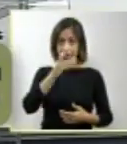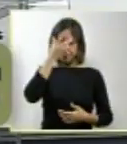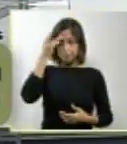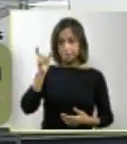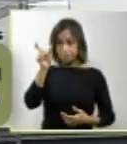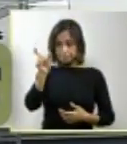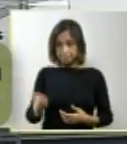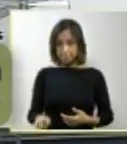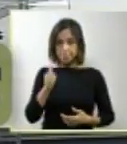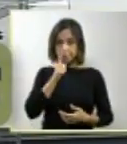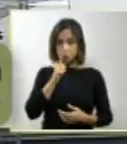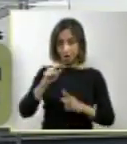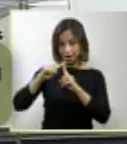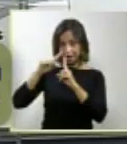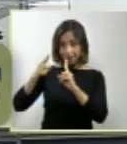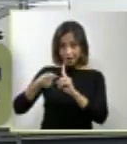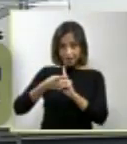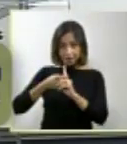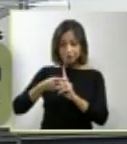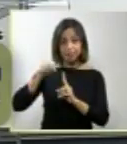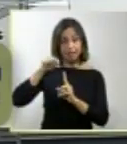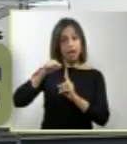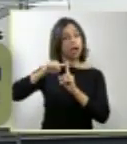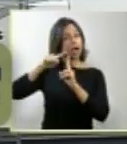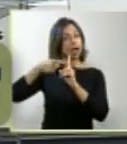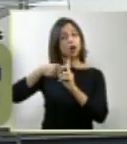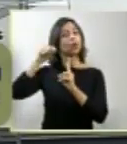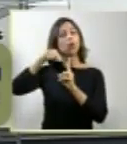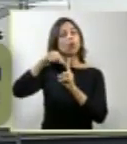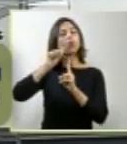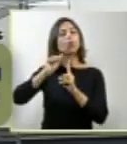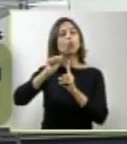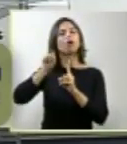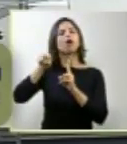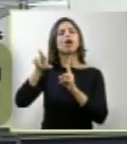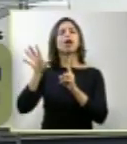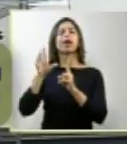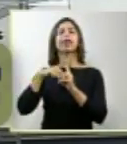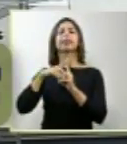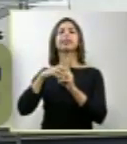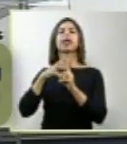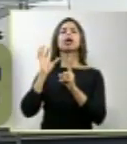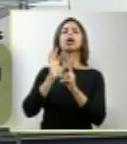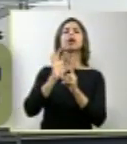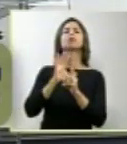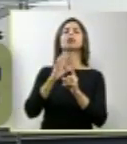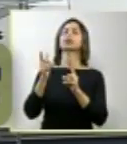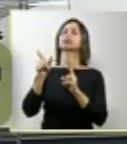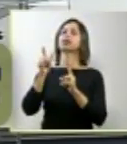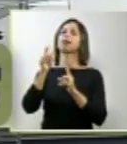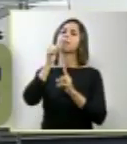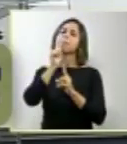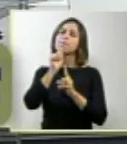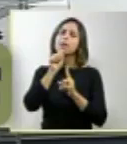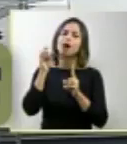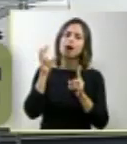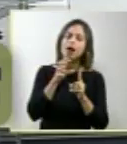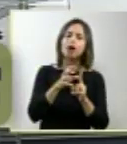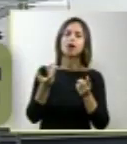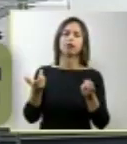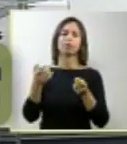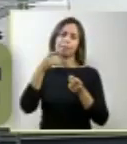a paciente e o feto, mas toda a família, os médicos, em relação a lidar com essa